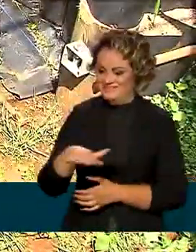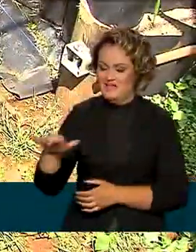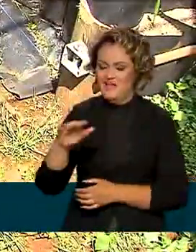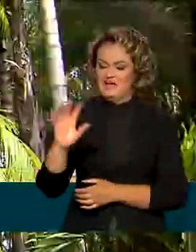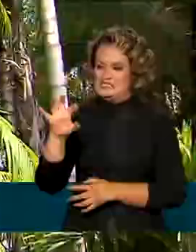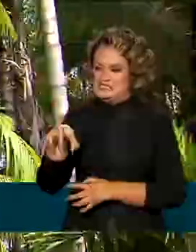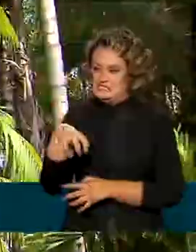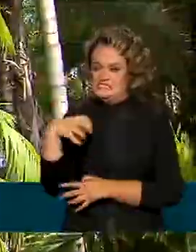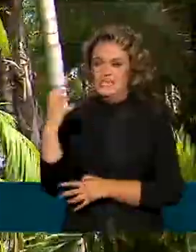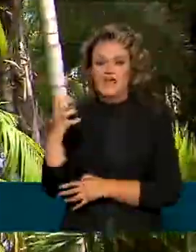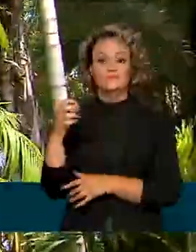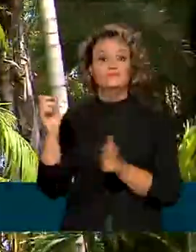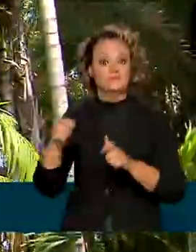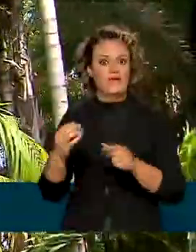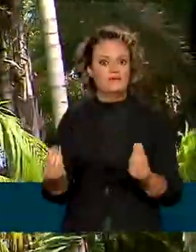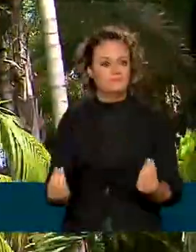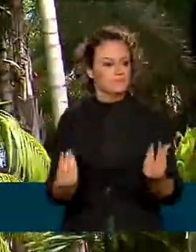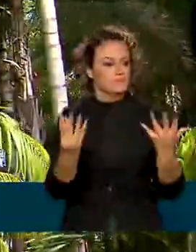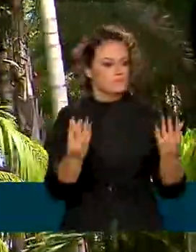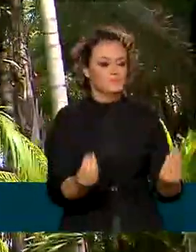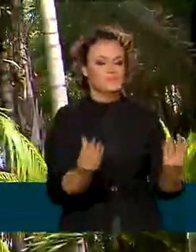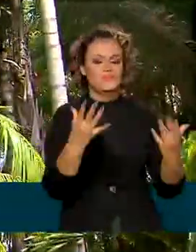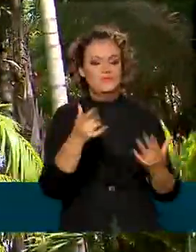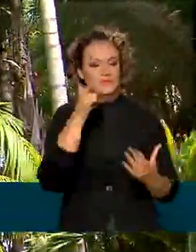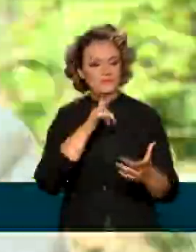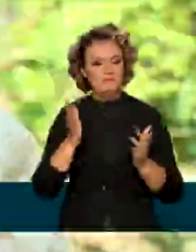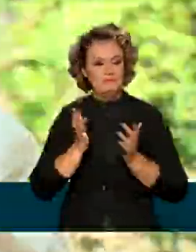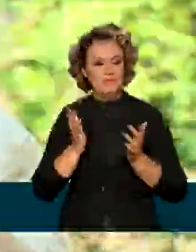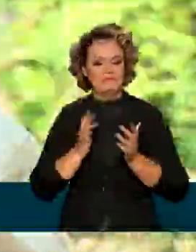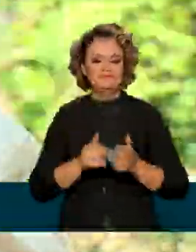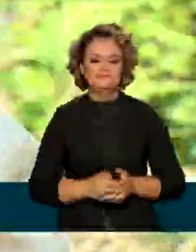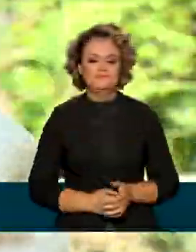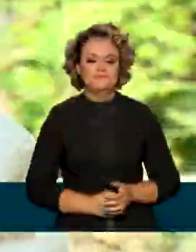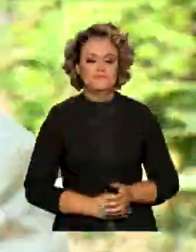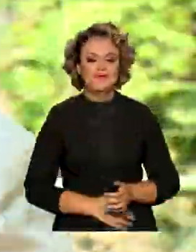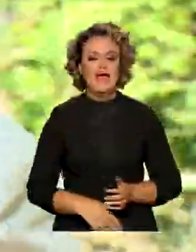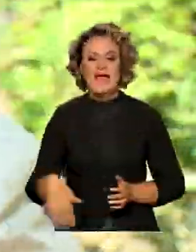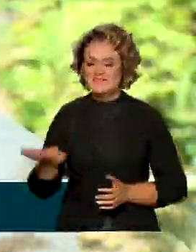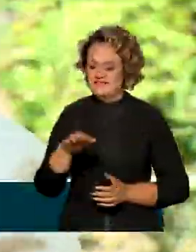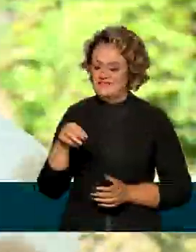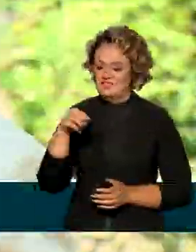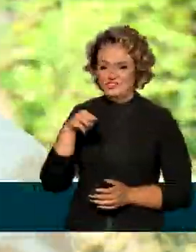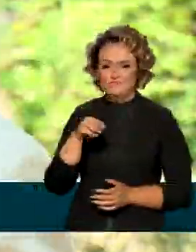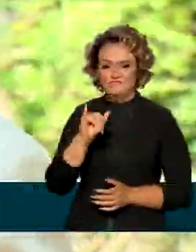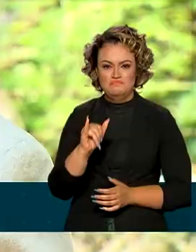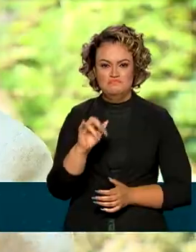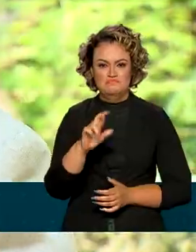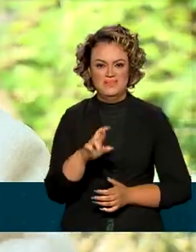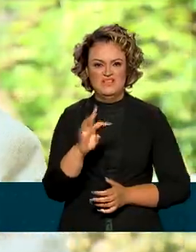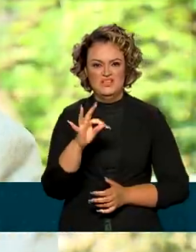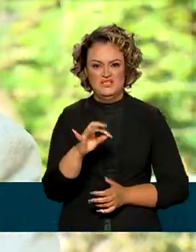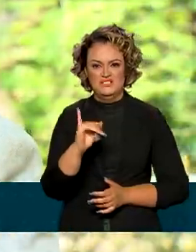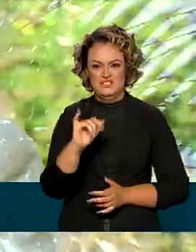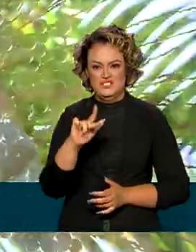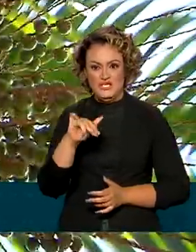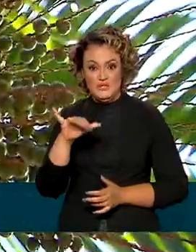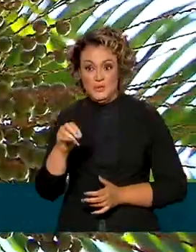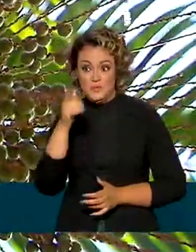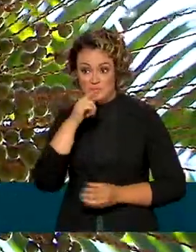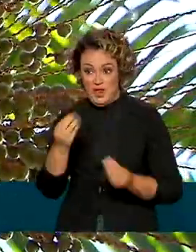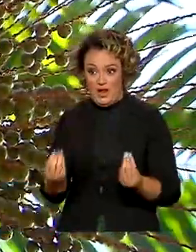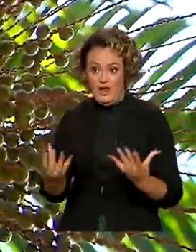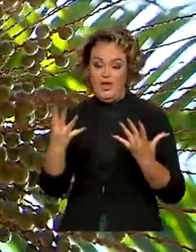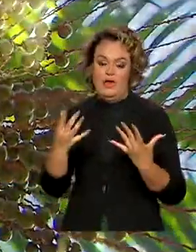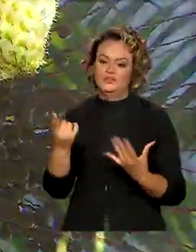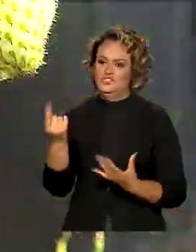econômico frutífero e gerar riqueza no campo. Um hectare de mirtilo eu posso ter uma renda de mais de milhão. Pega o açaí próximo de